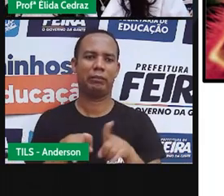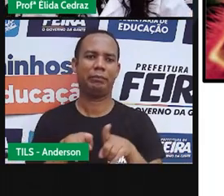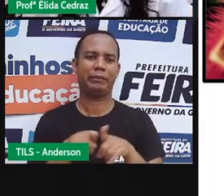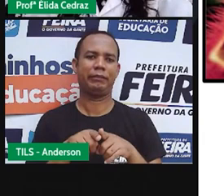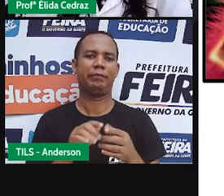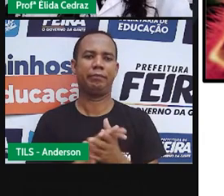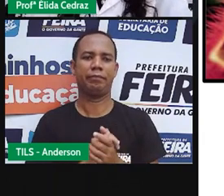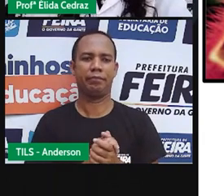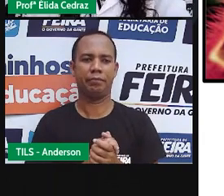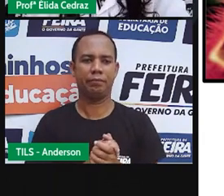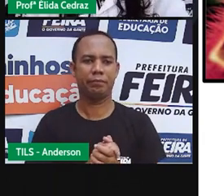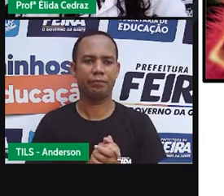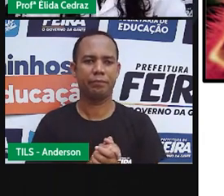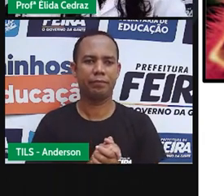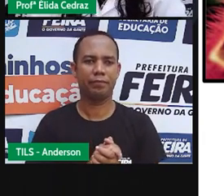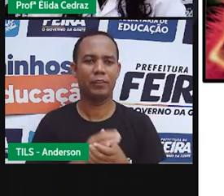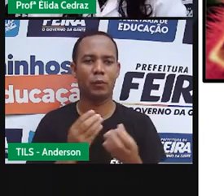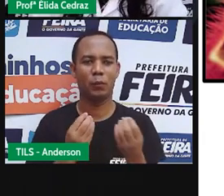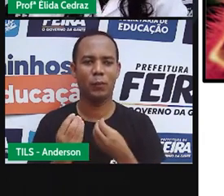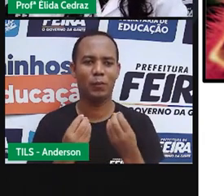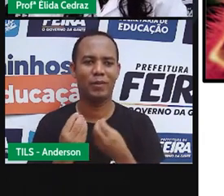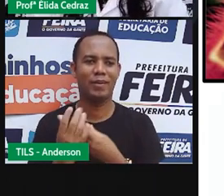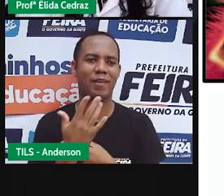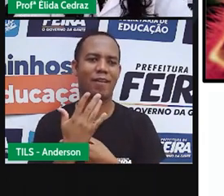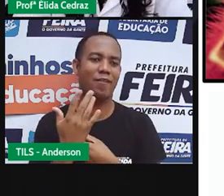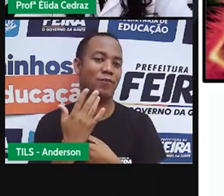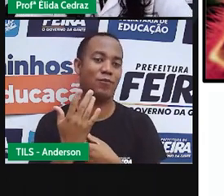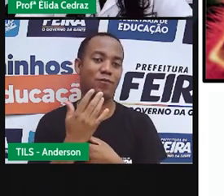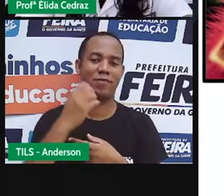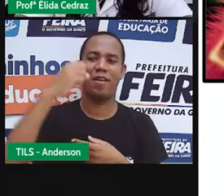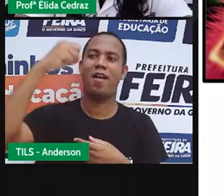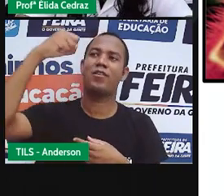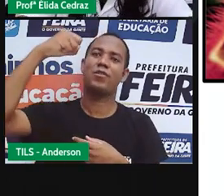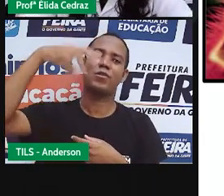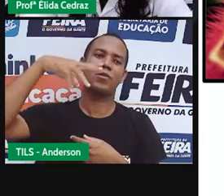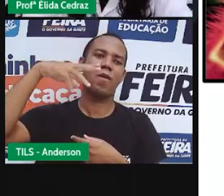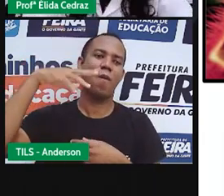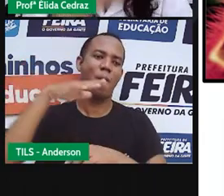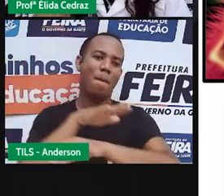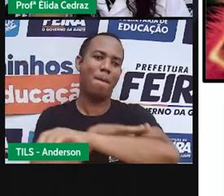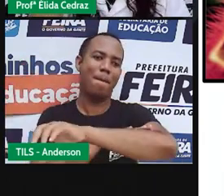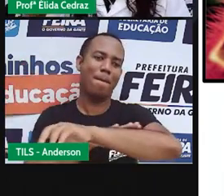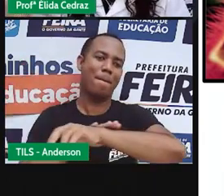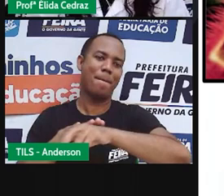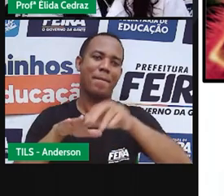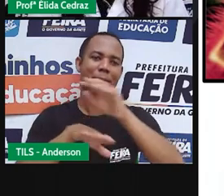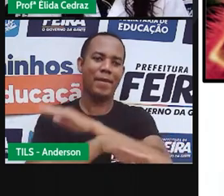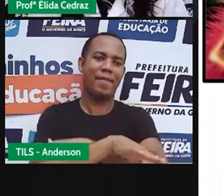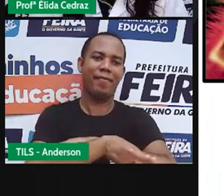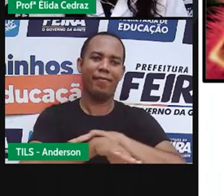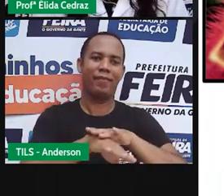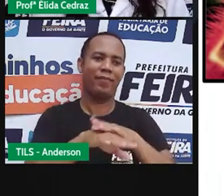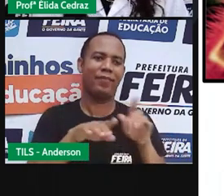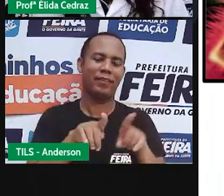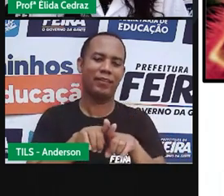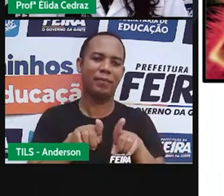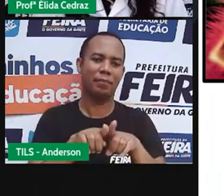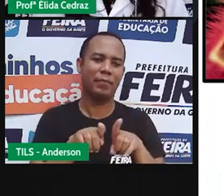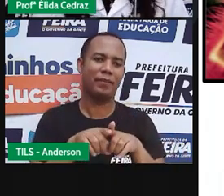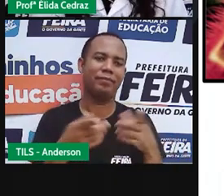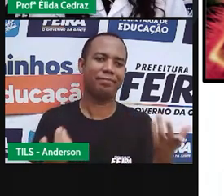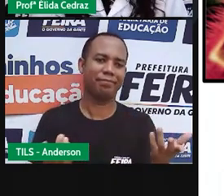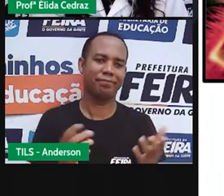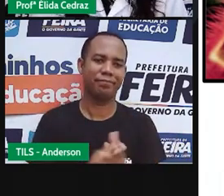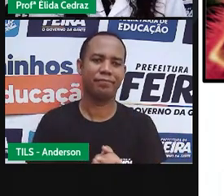povo, ainda agem como protetor solar, protegendo a pele da radiação, que faz